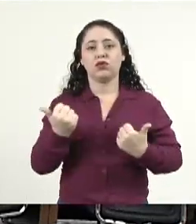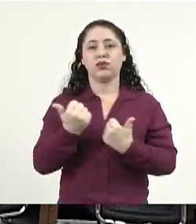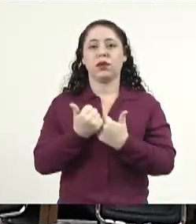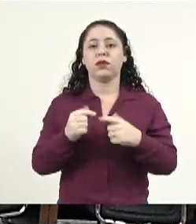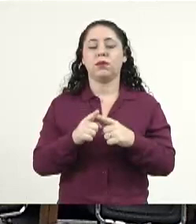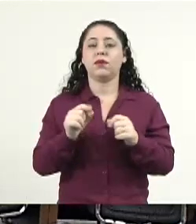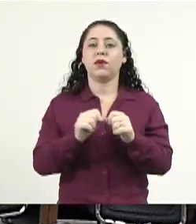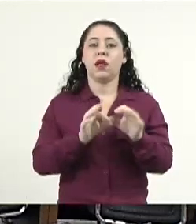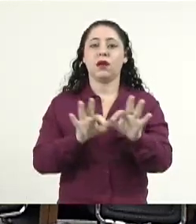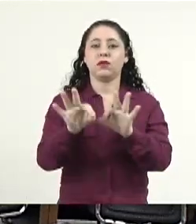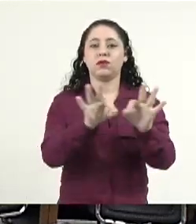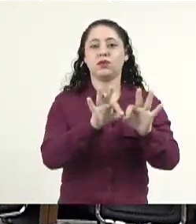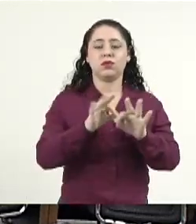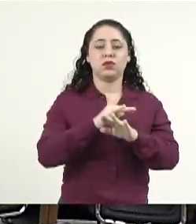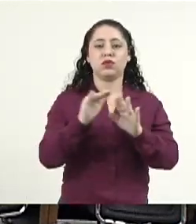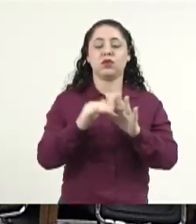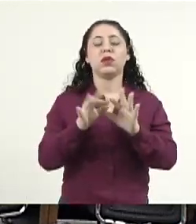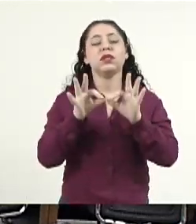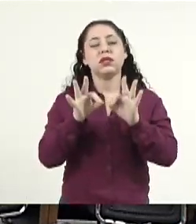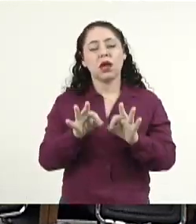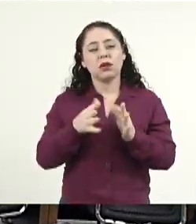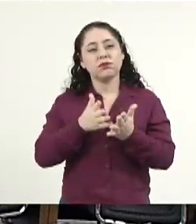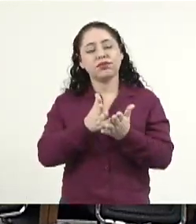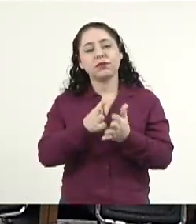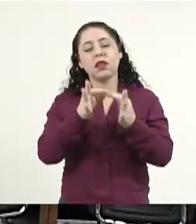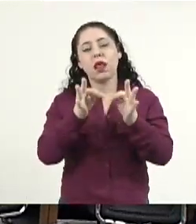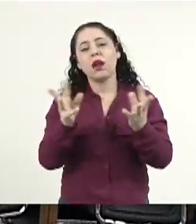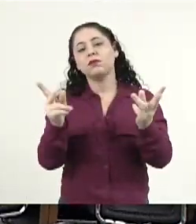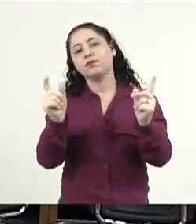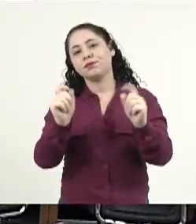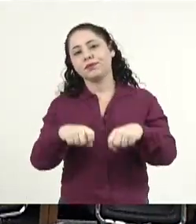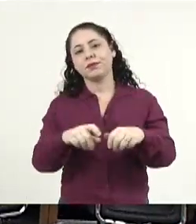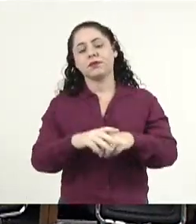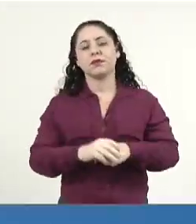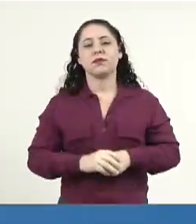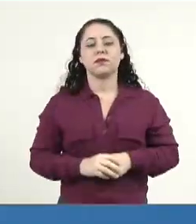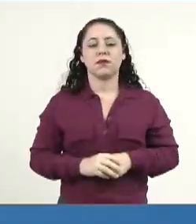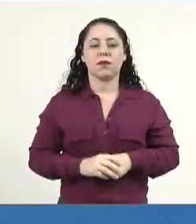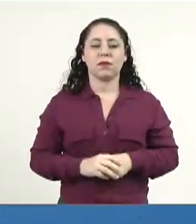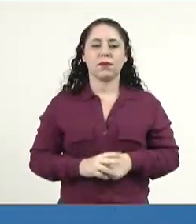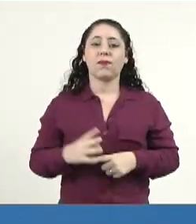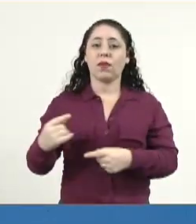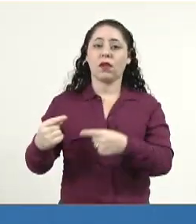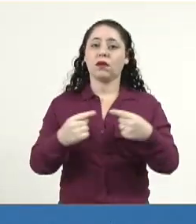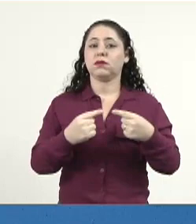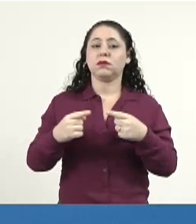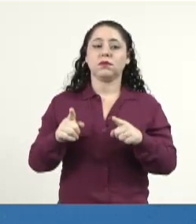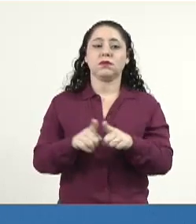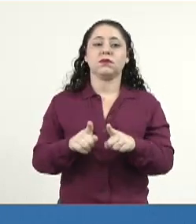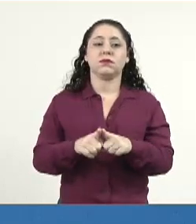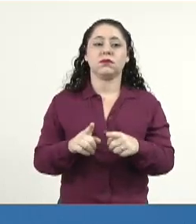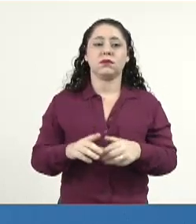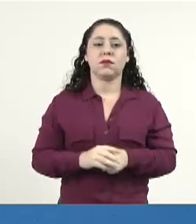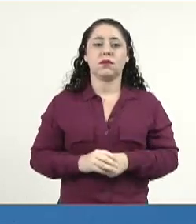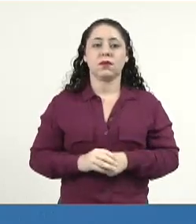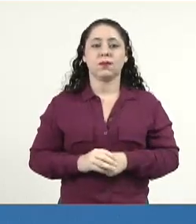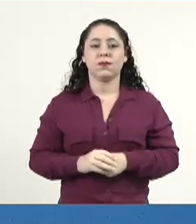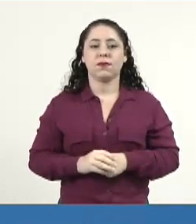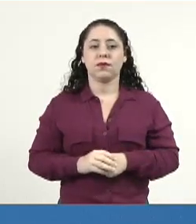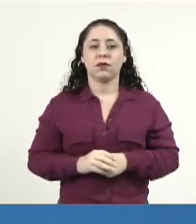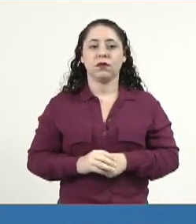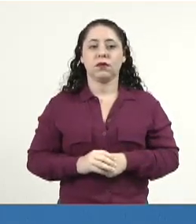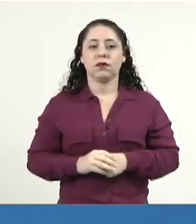a fazer os ajustes necessários para que ele funcione com mais eficiência. Nós discutimos aquele dia também sobre a questão